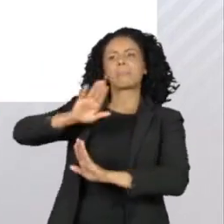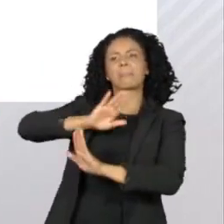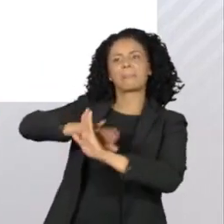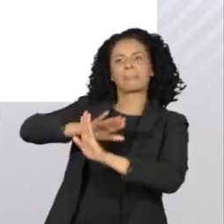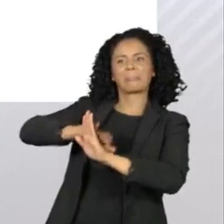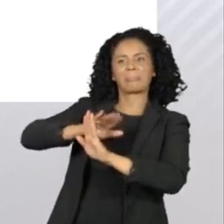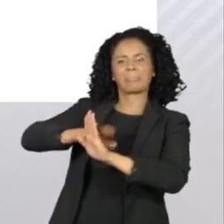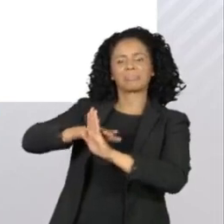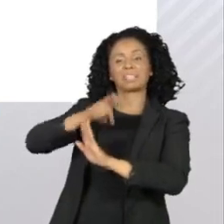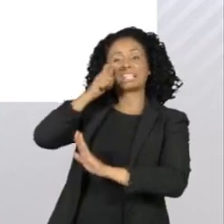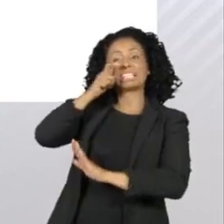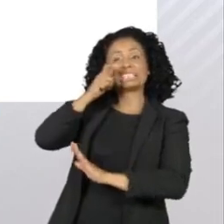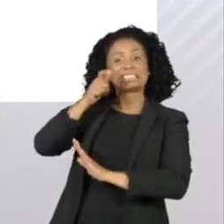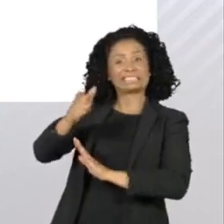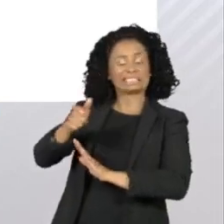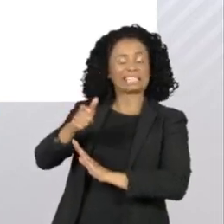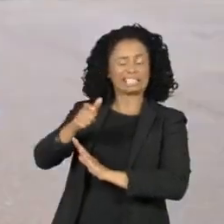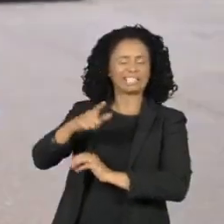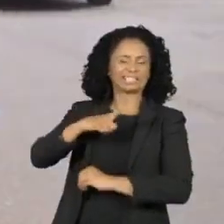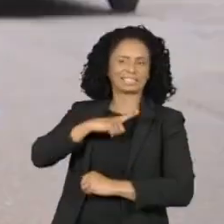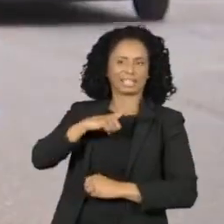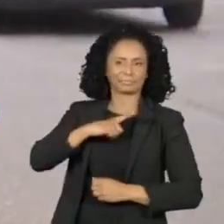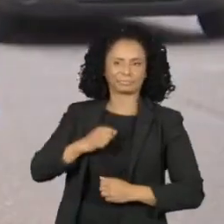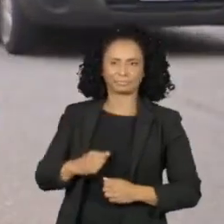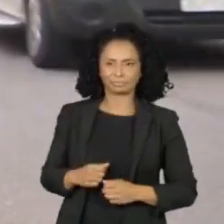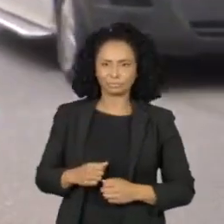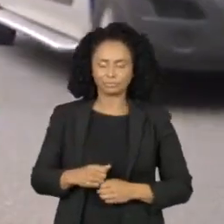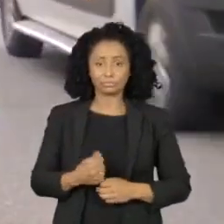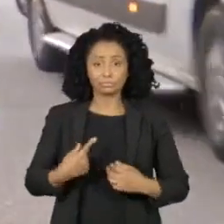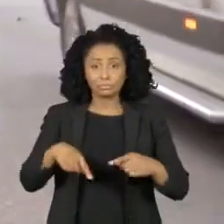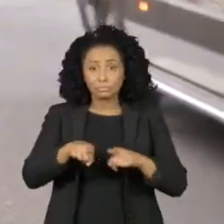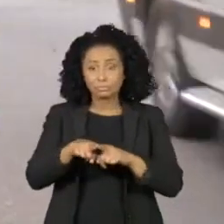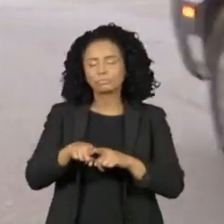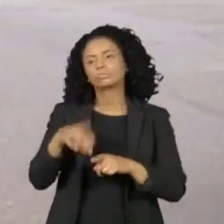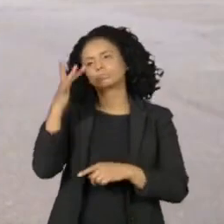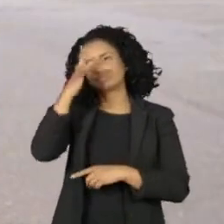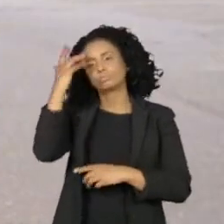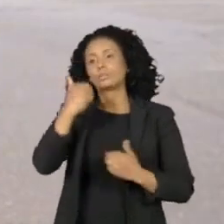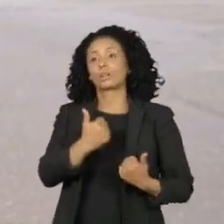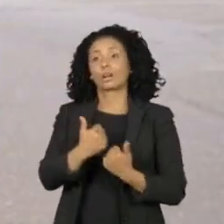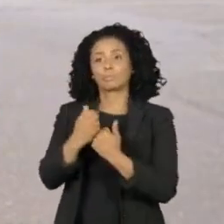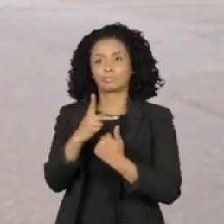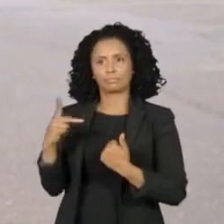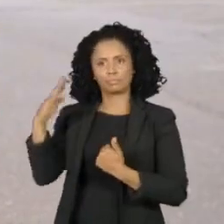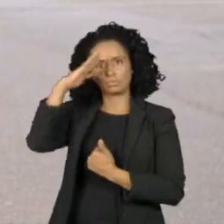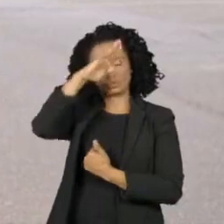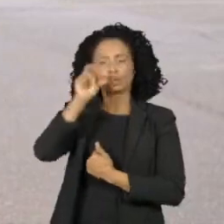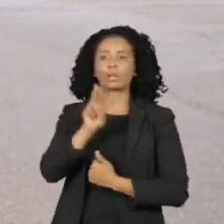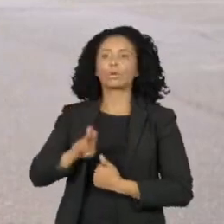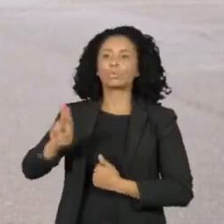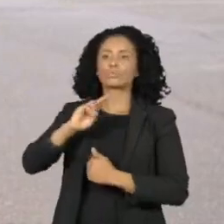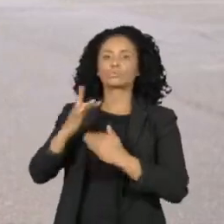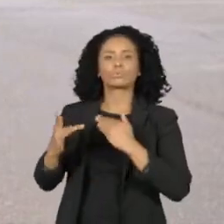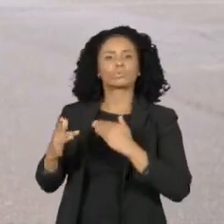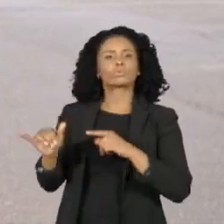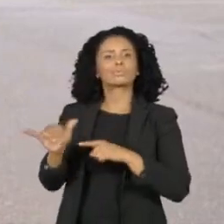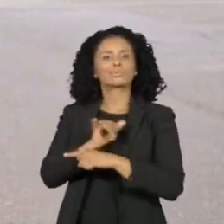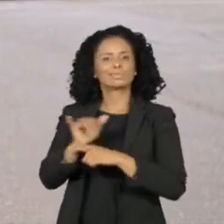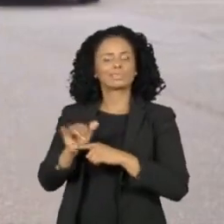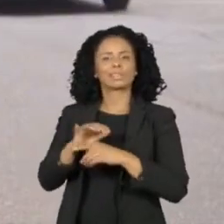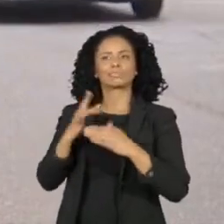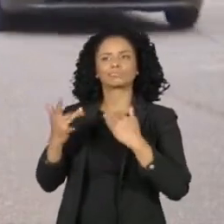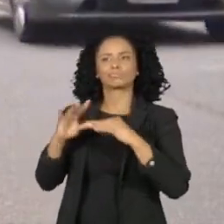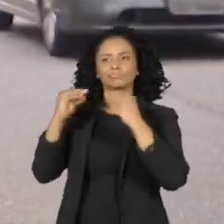favorecem os verdadeiros tiranos. Aliados de Bolsonaro também usaram as redes sociais para criticar a decisão de Fachin.